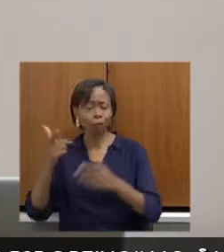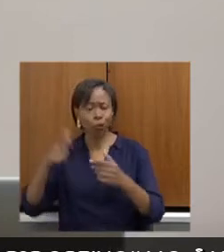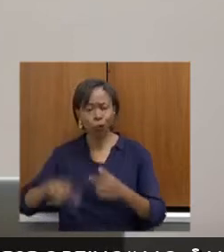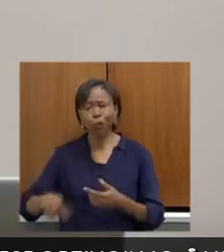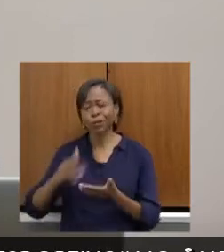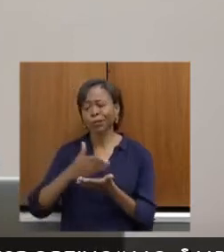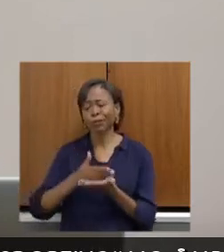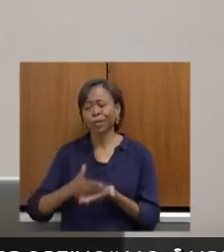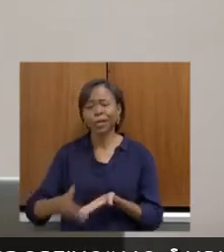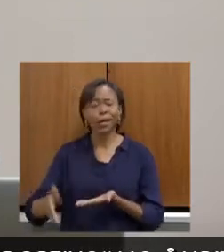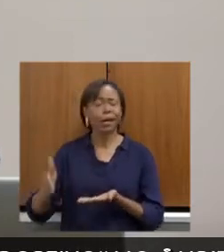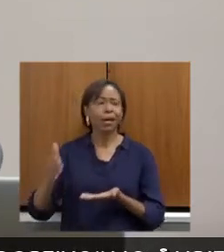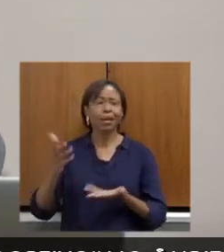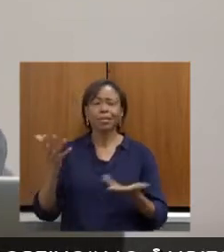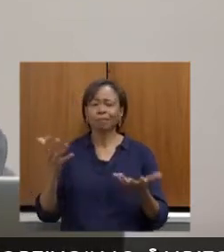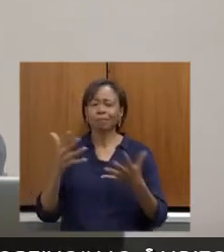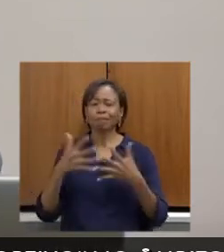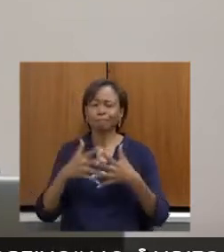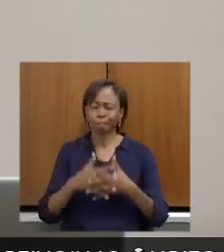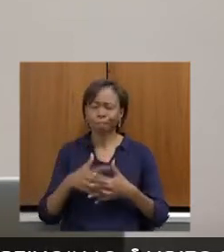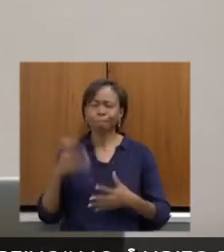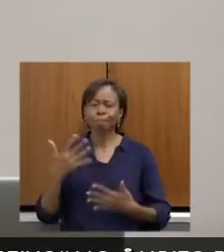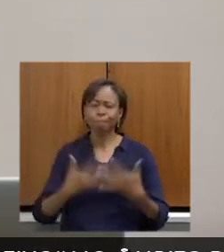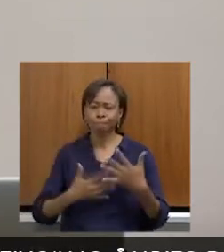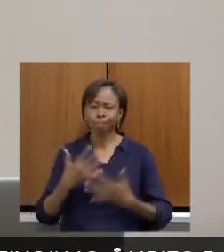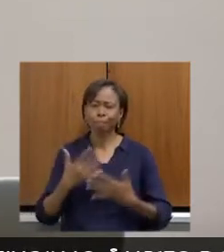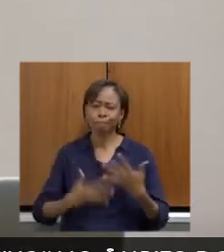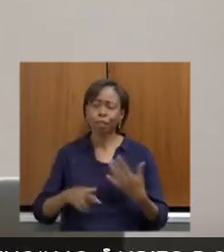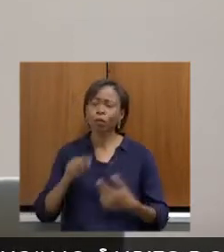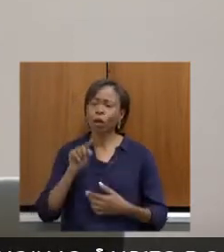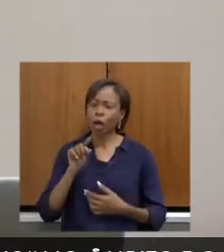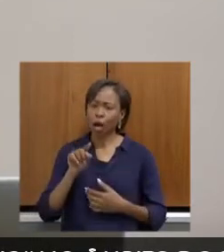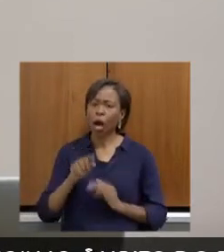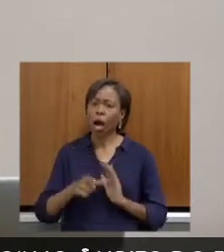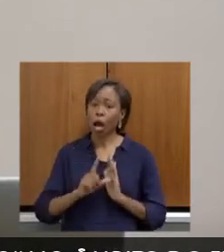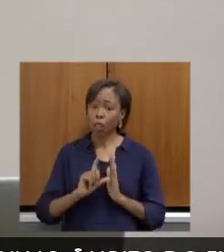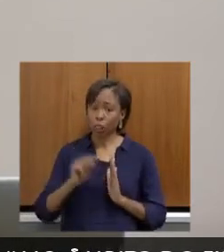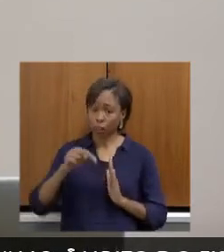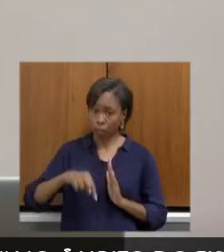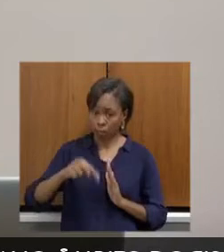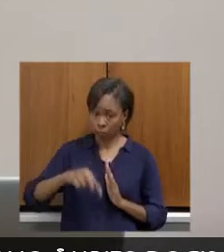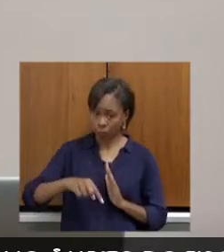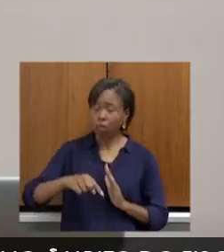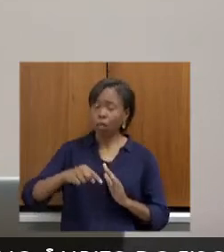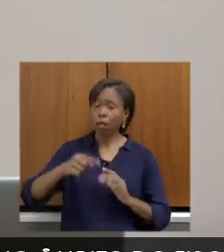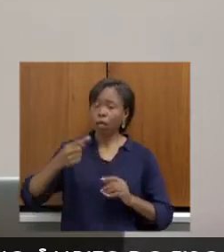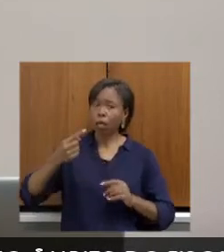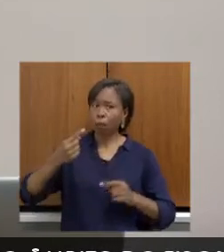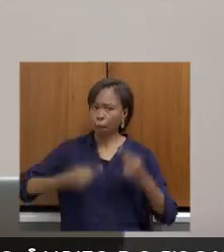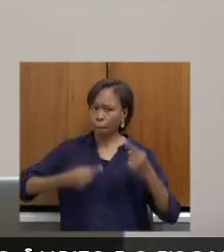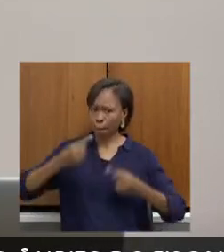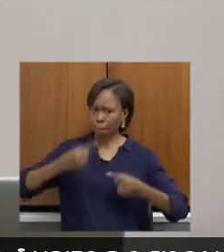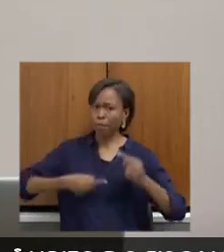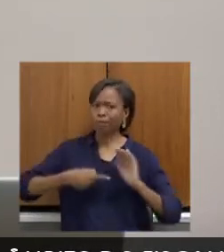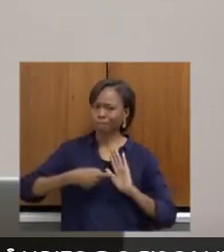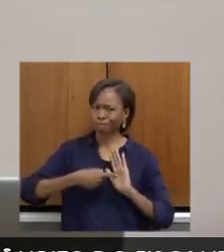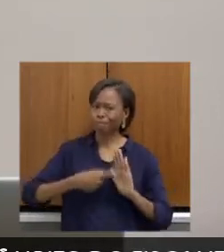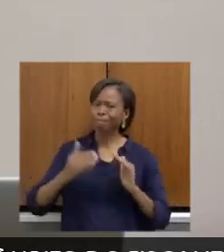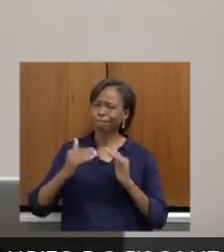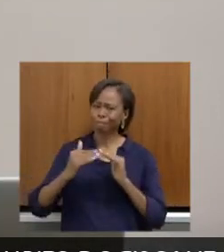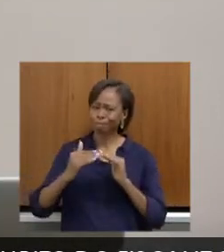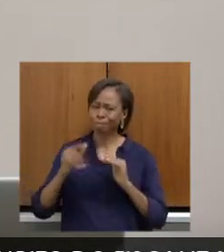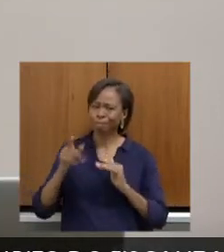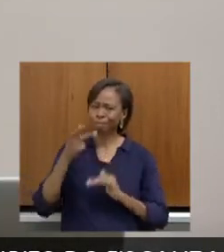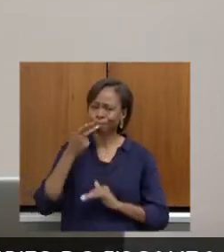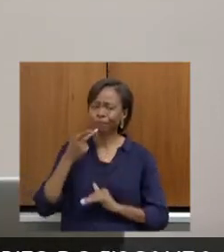É muito difícil, muito complicado, mas isso foi apontado, viu, Sebastião, aqui neste diagnóstico feito e é um fato também,